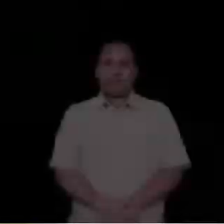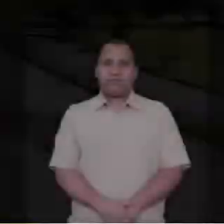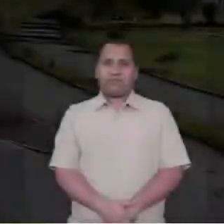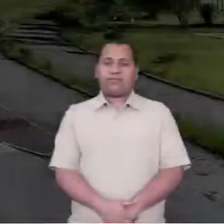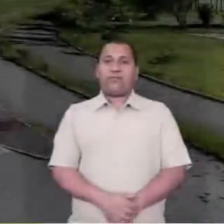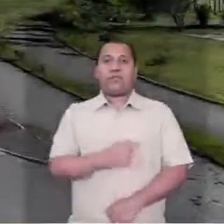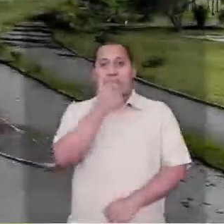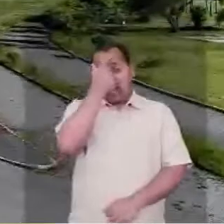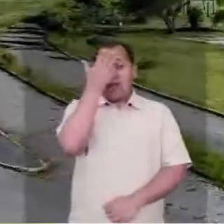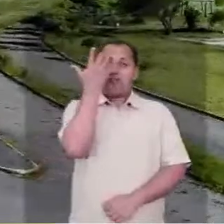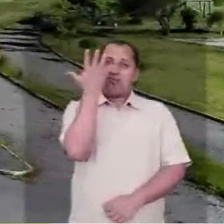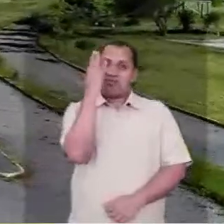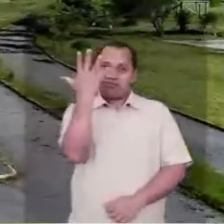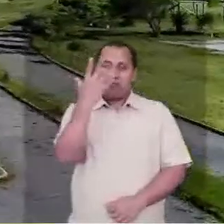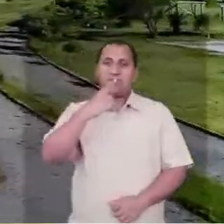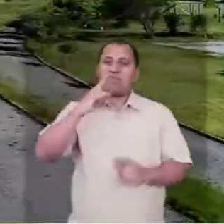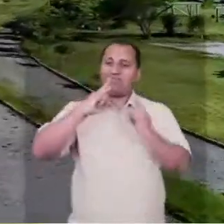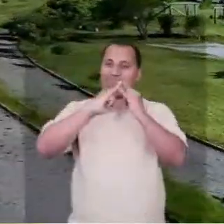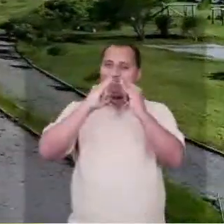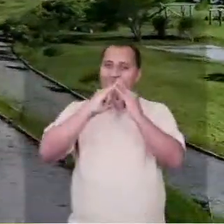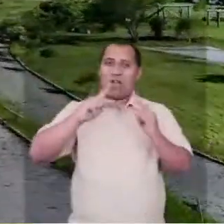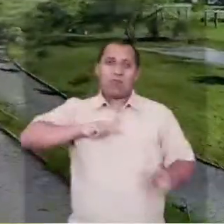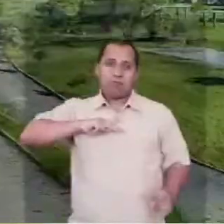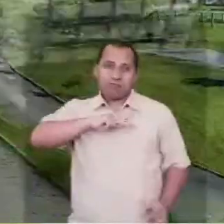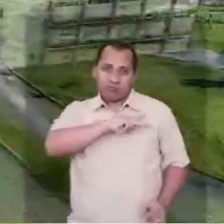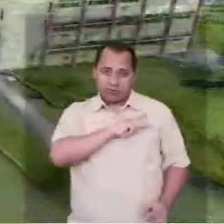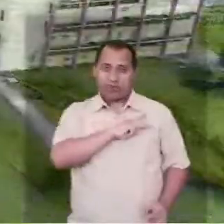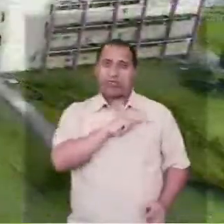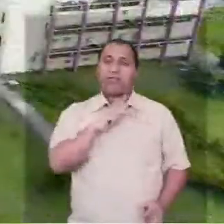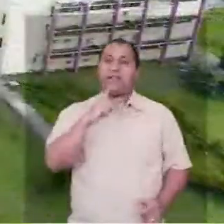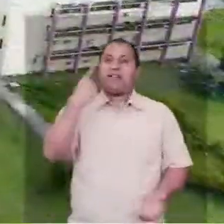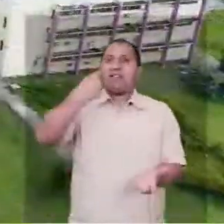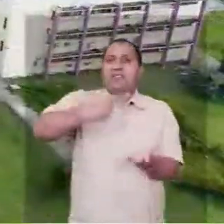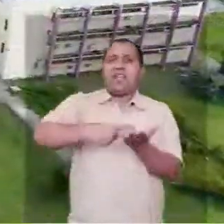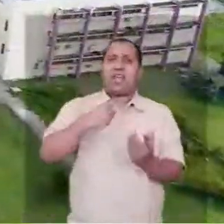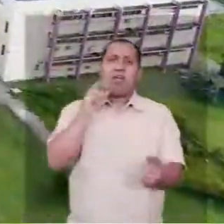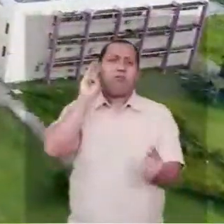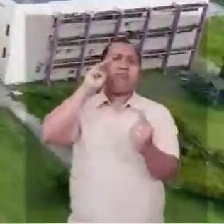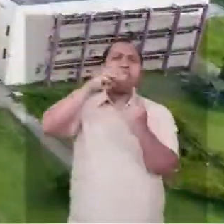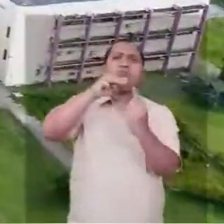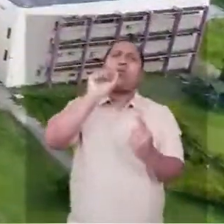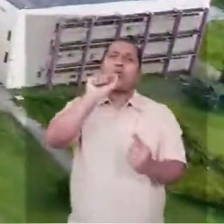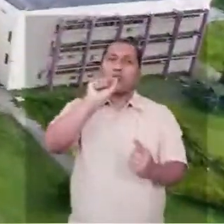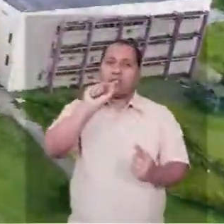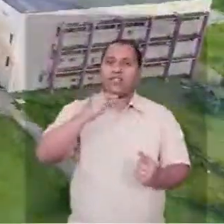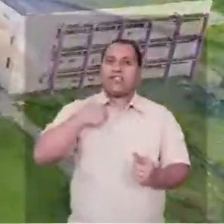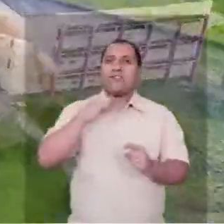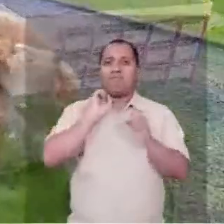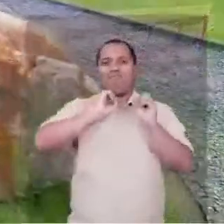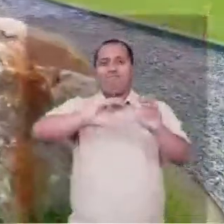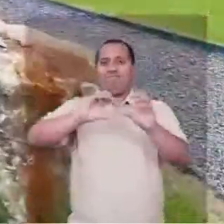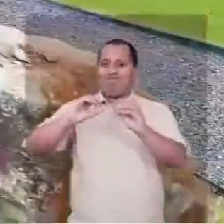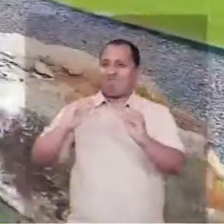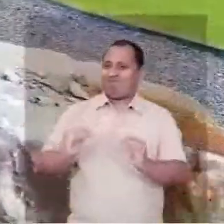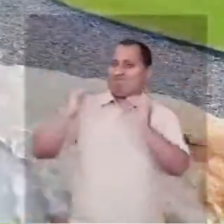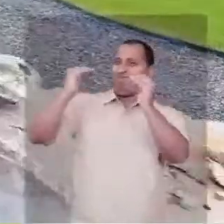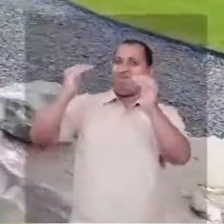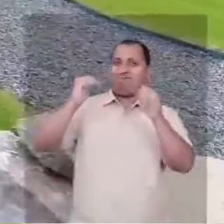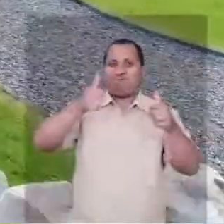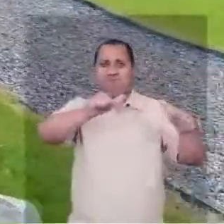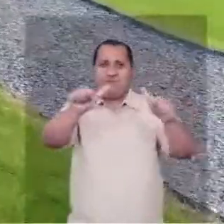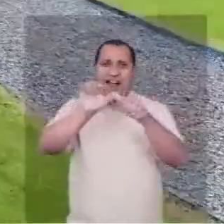A Unipampa é uma instituição pública, que tem a missão de promover uma educação superior de qualidade,